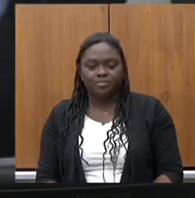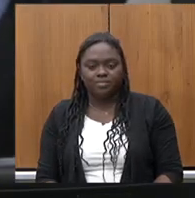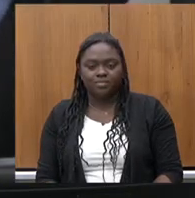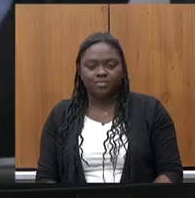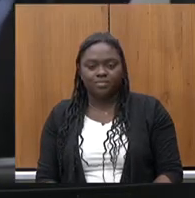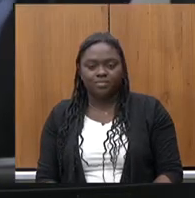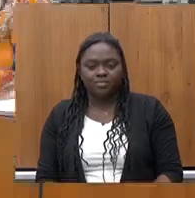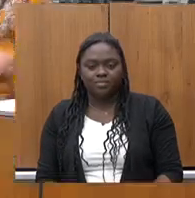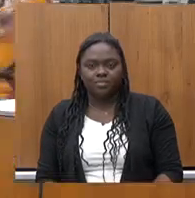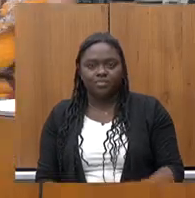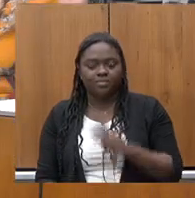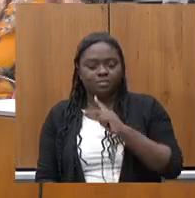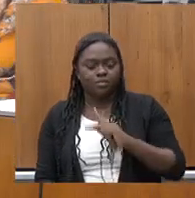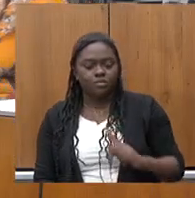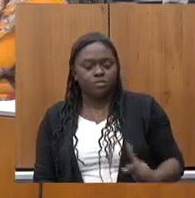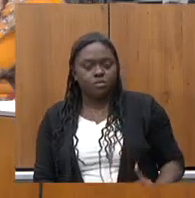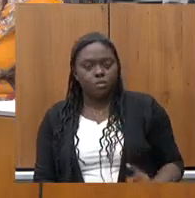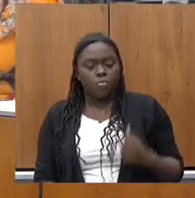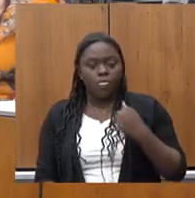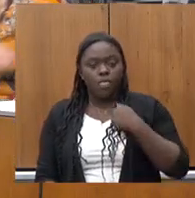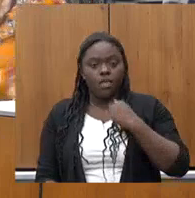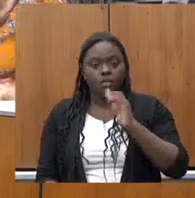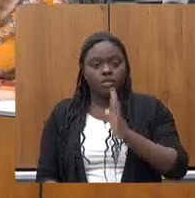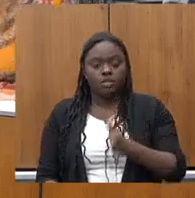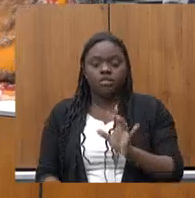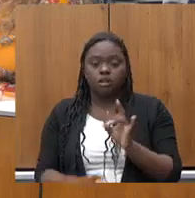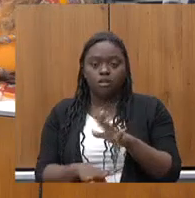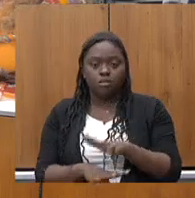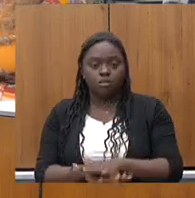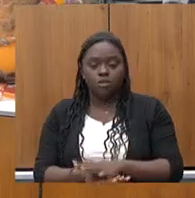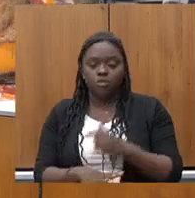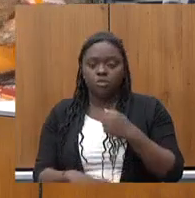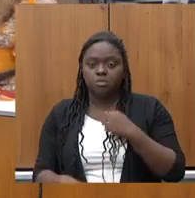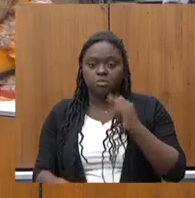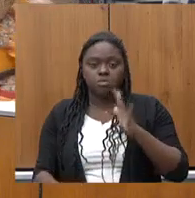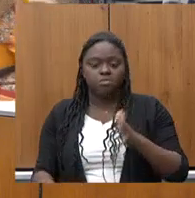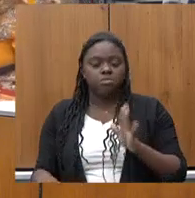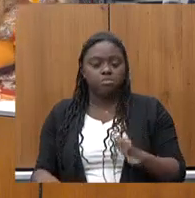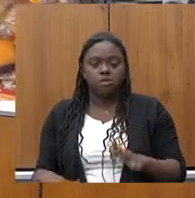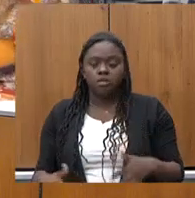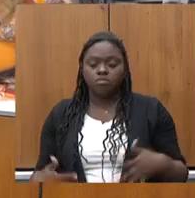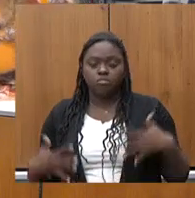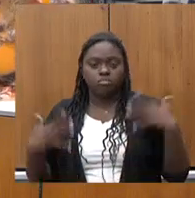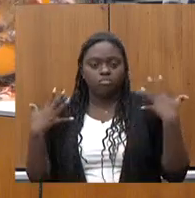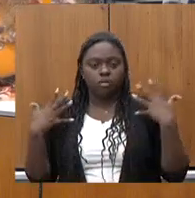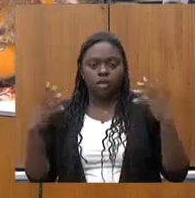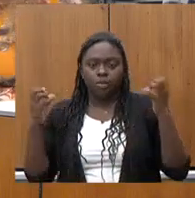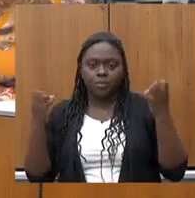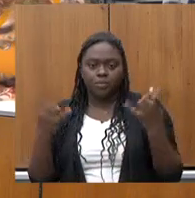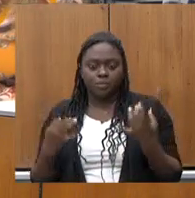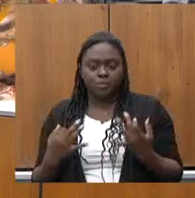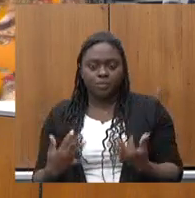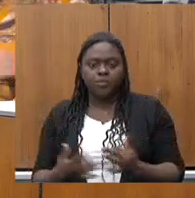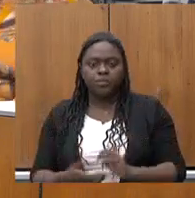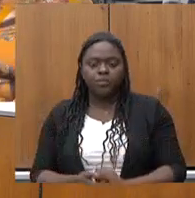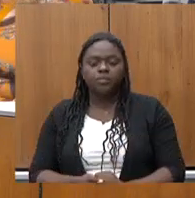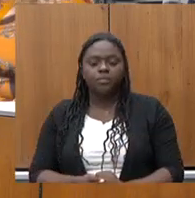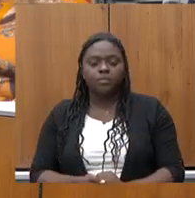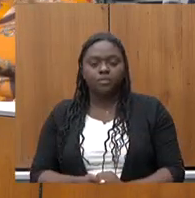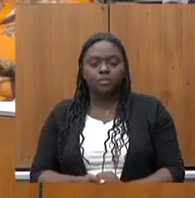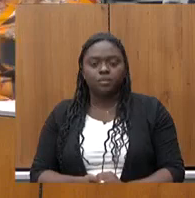presidente eu vou encerrar eu me dou por satisfeito com as explicações e